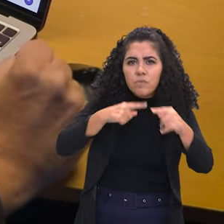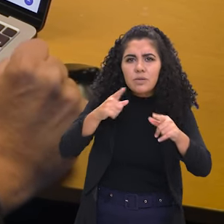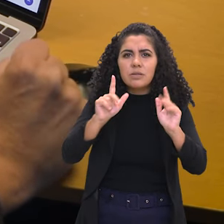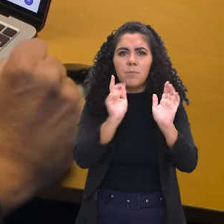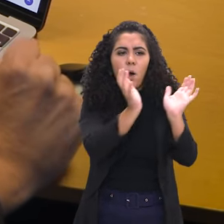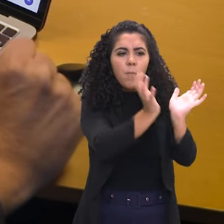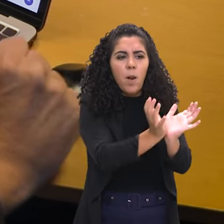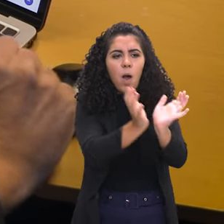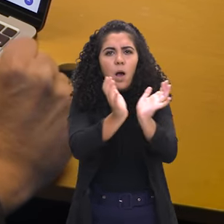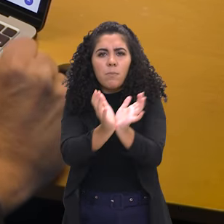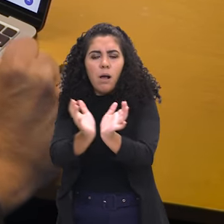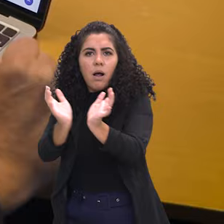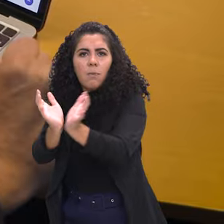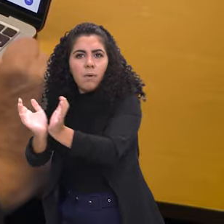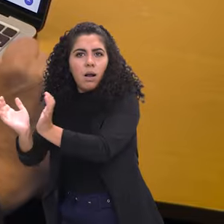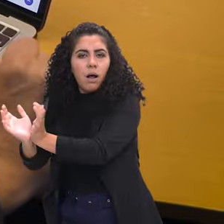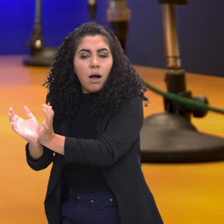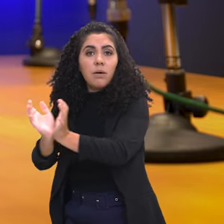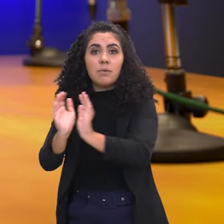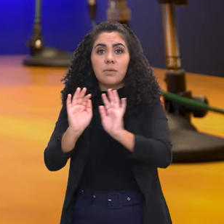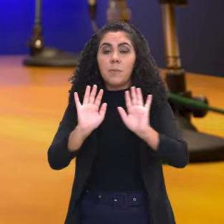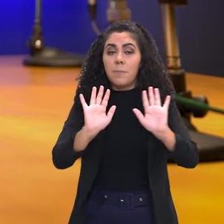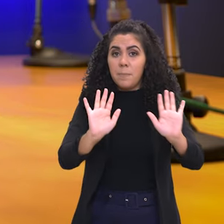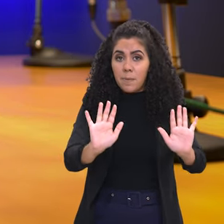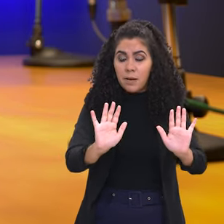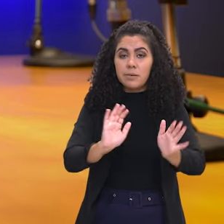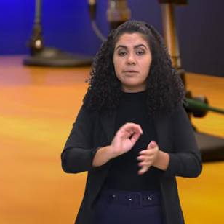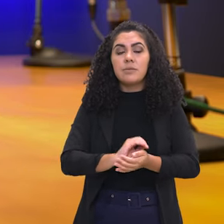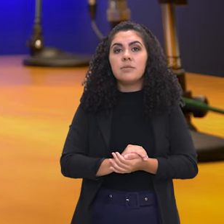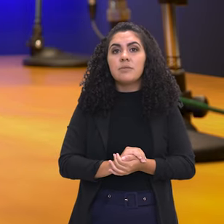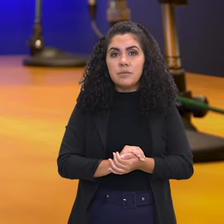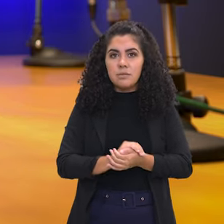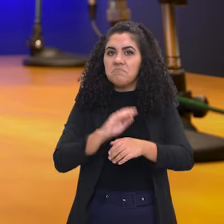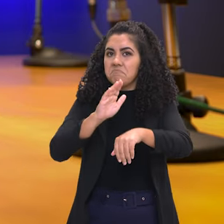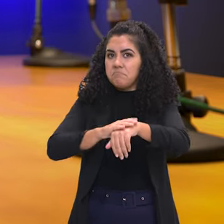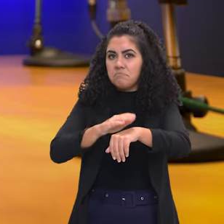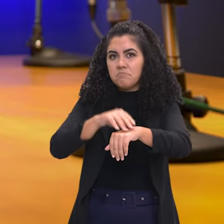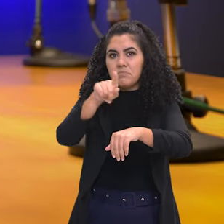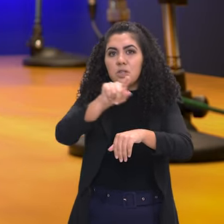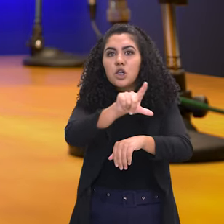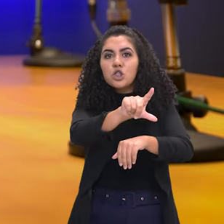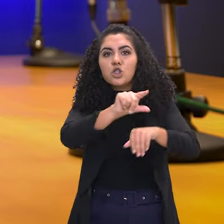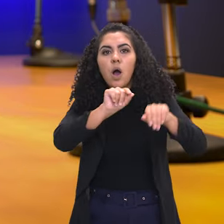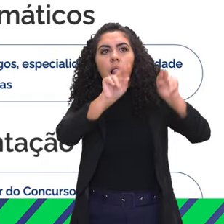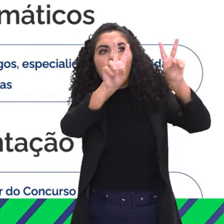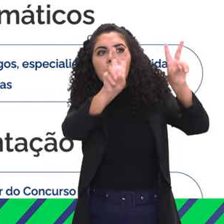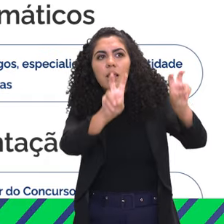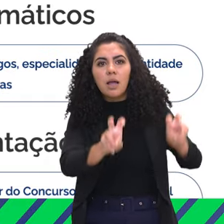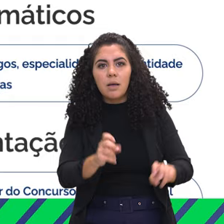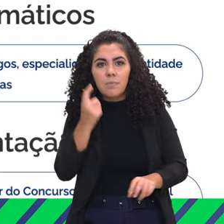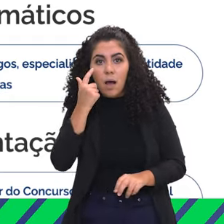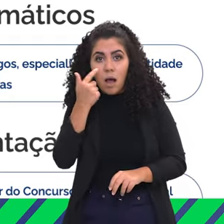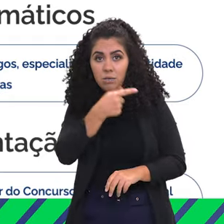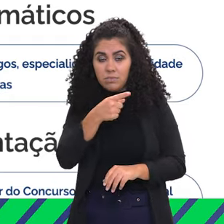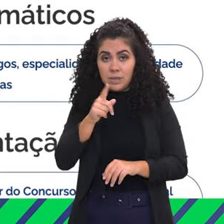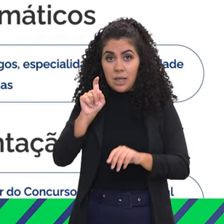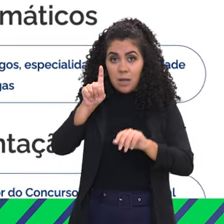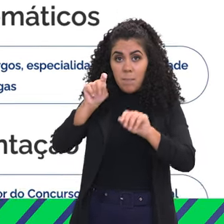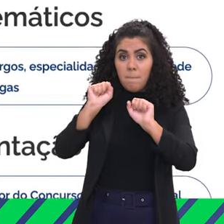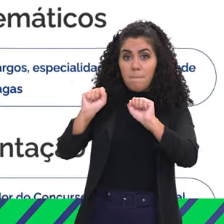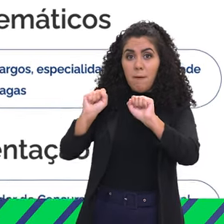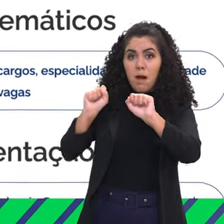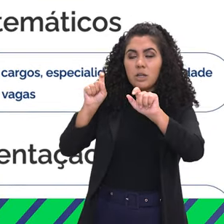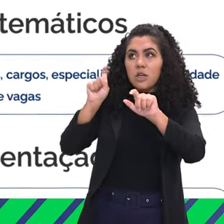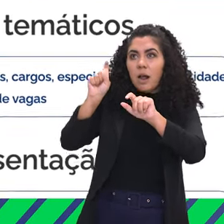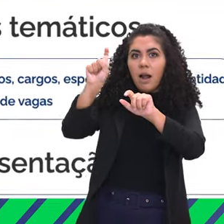temáticos, órgãos e carreiras, apresentação. Uma vez escolhido o seu bloco temático, clique no link